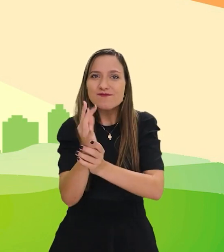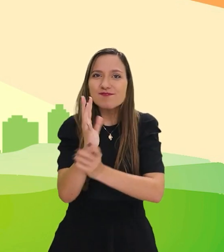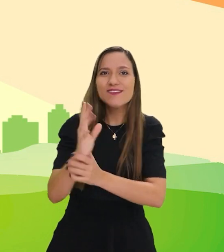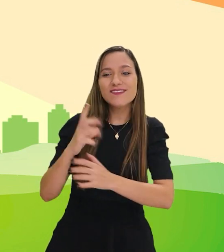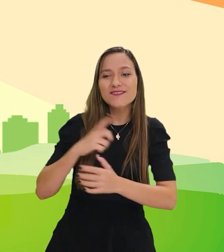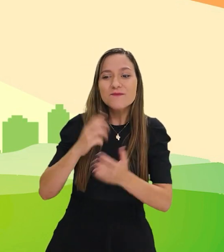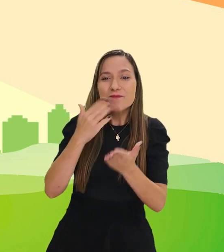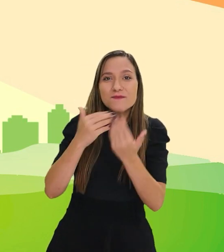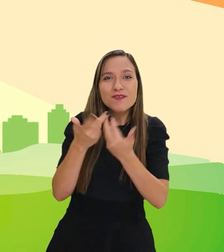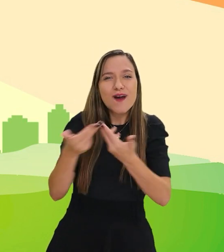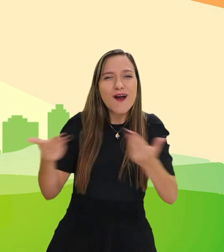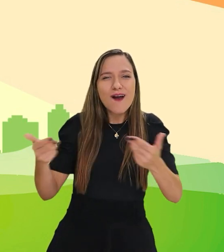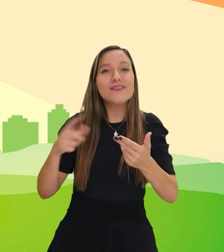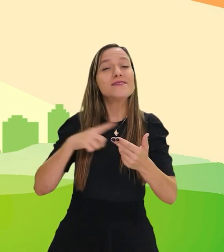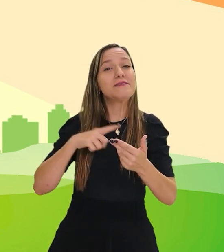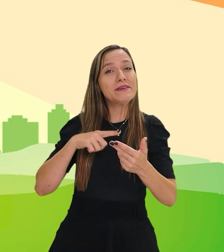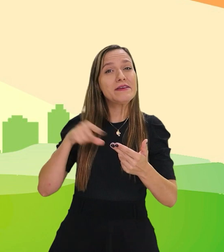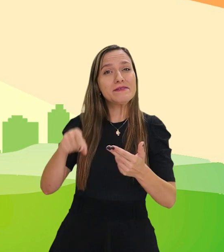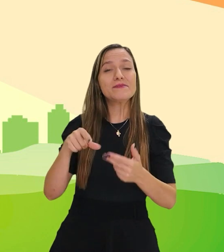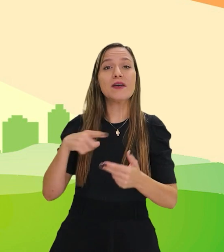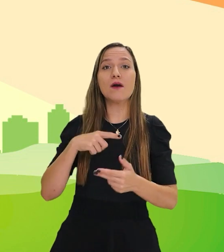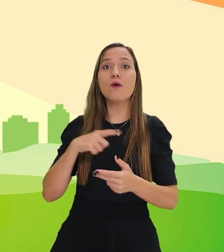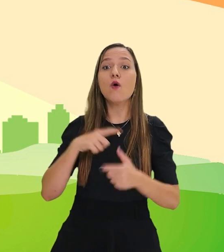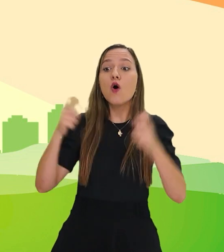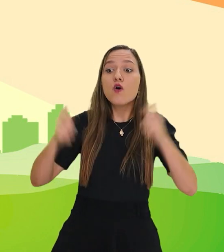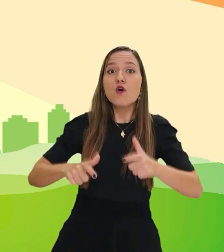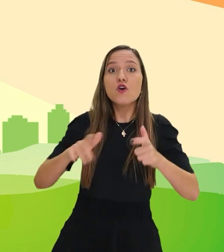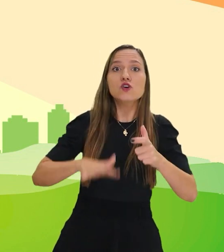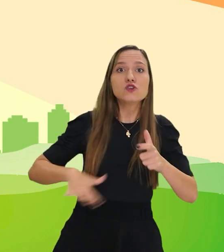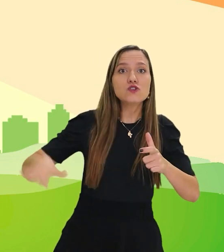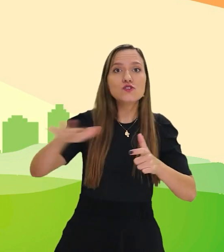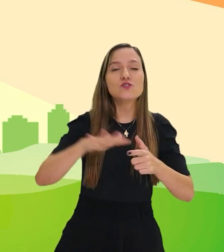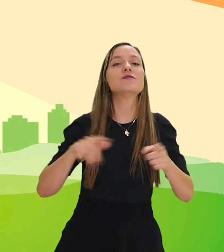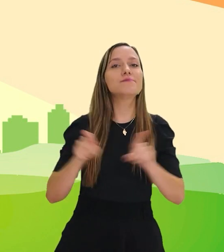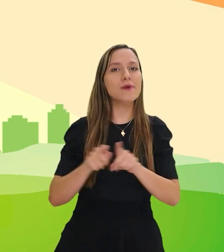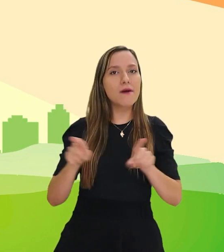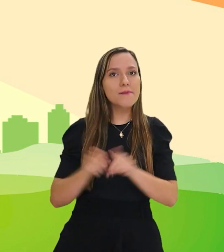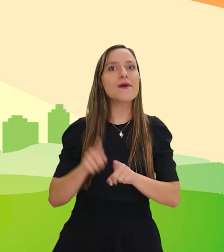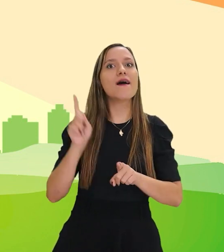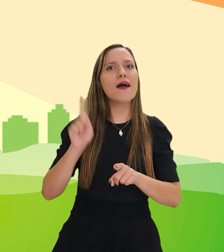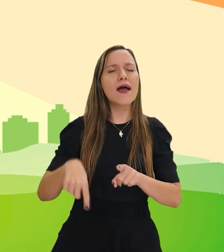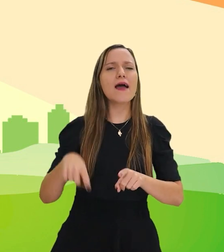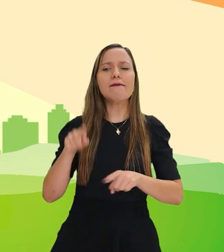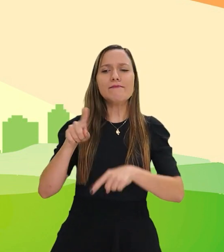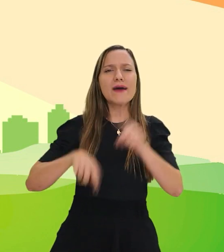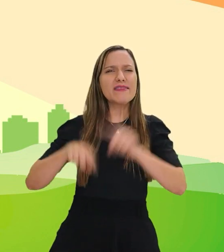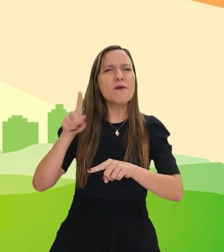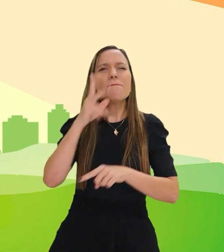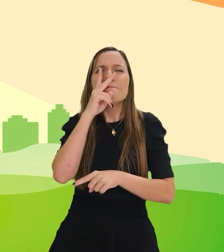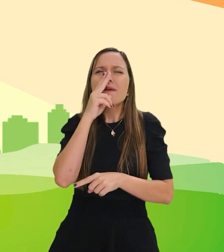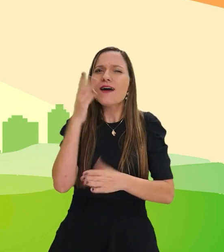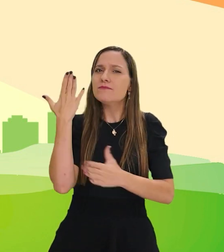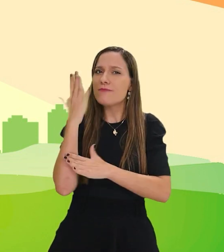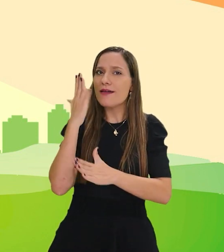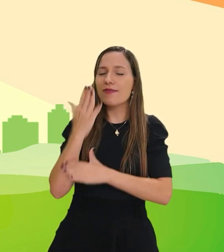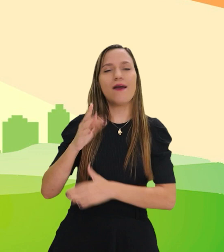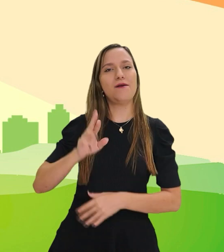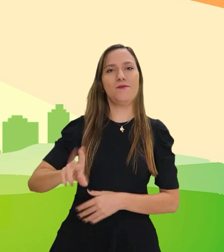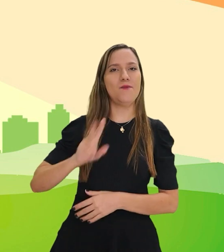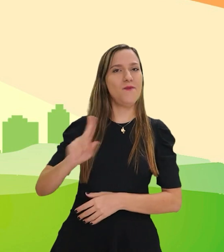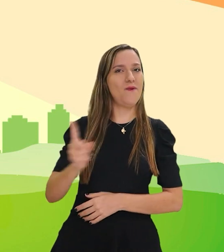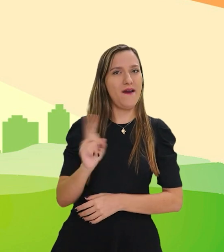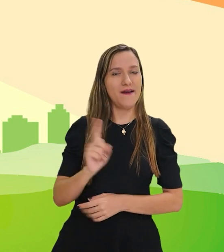terraço do shopping. Até mesmo as estruturas que as plantas ficam são feitas com material que parece madeira, mas não é.